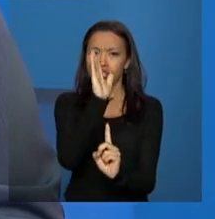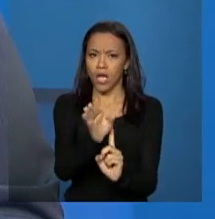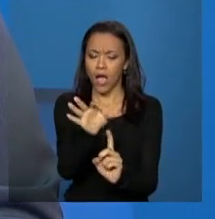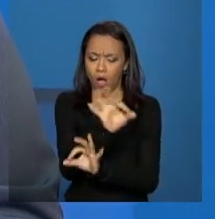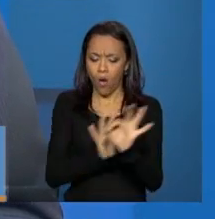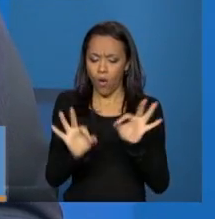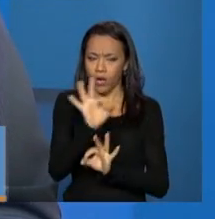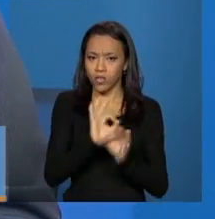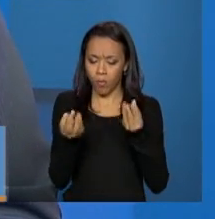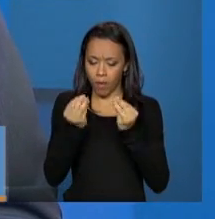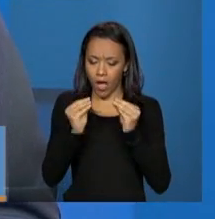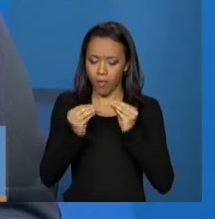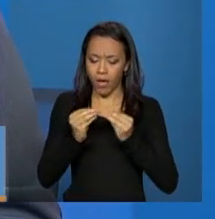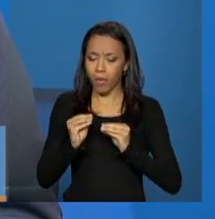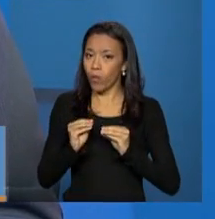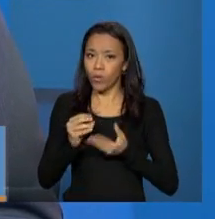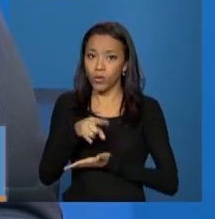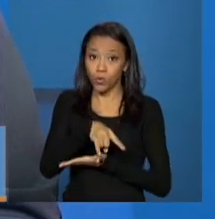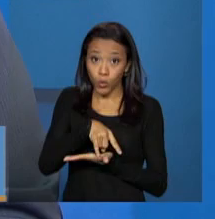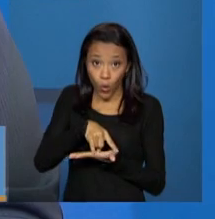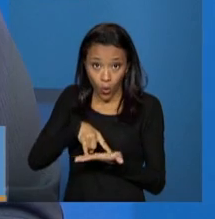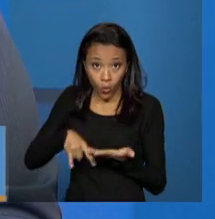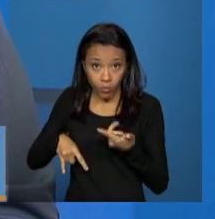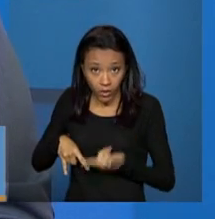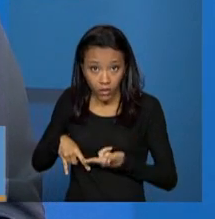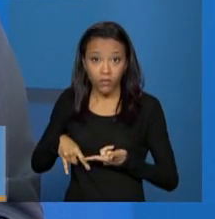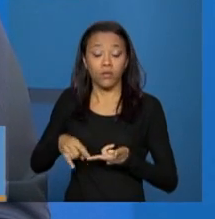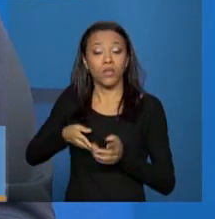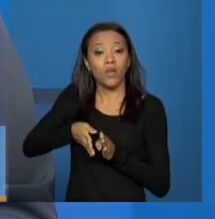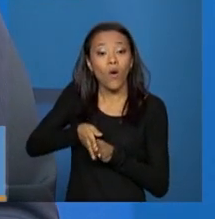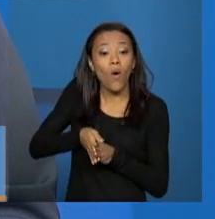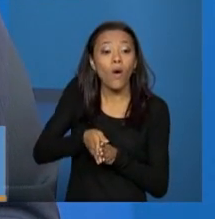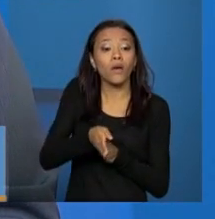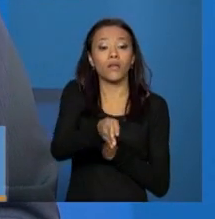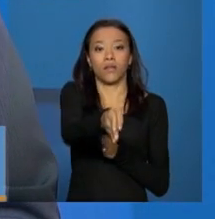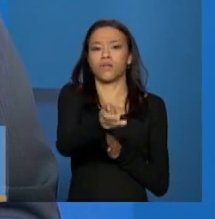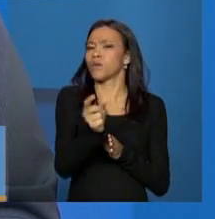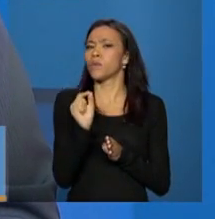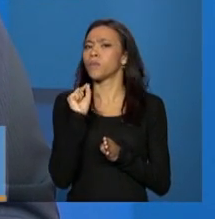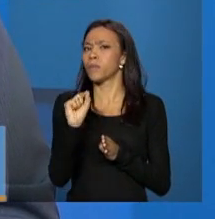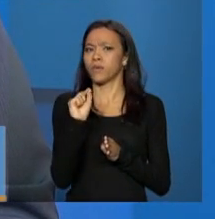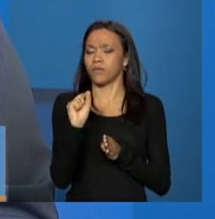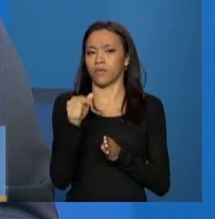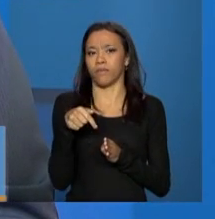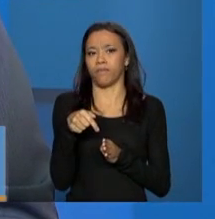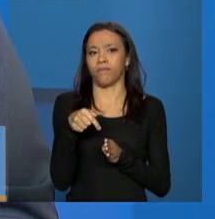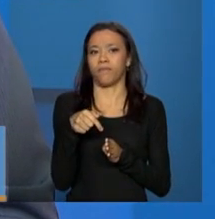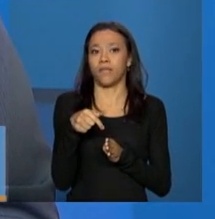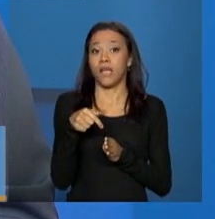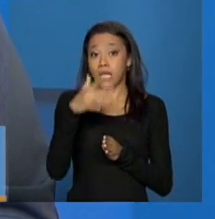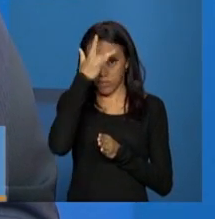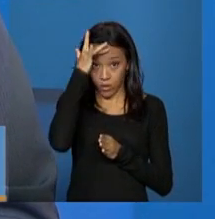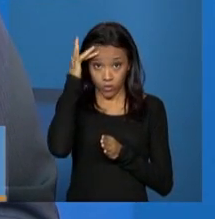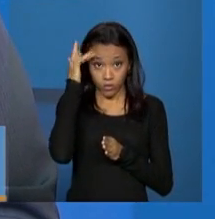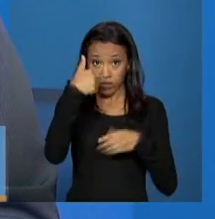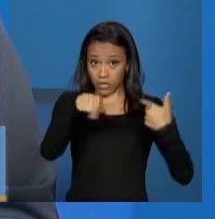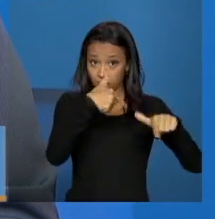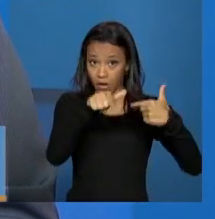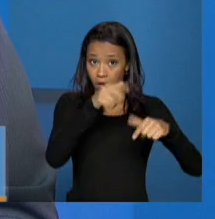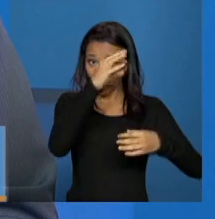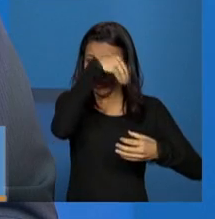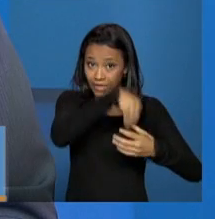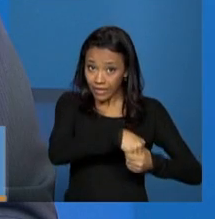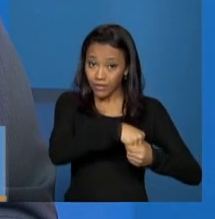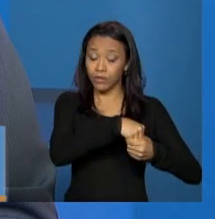documento que tem um valor orientativo importante, que ele diz o seguinte, os trabalhadores da assistência social